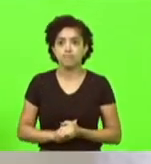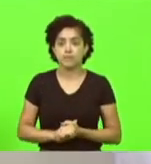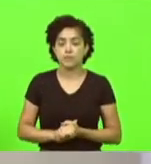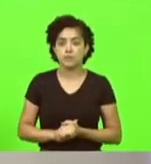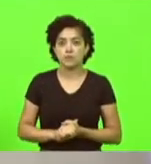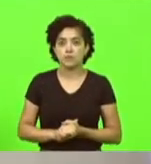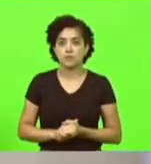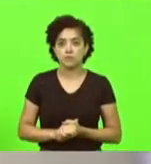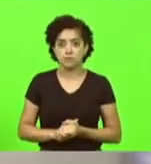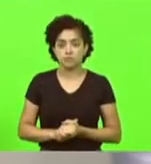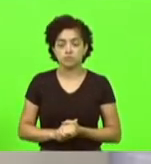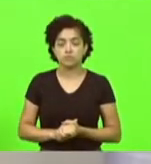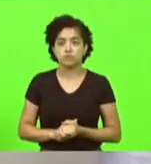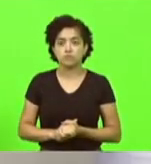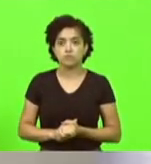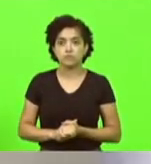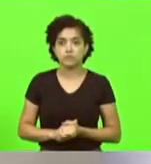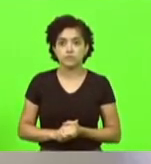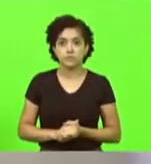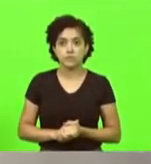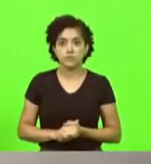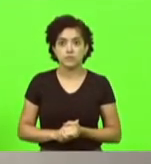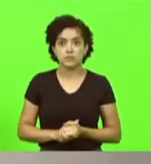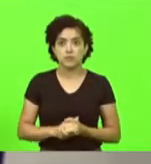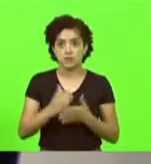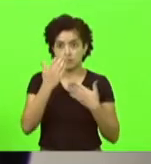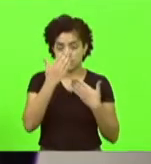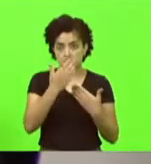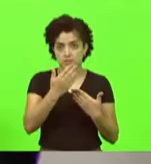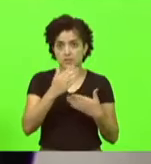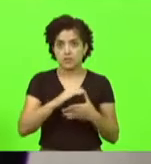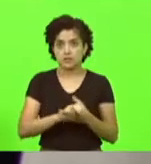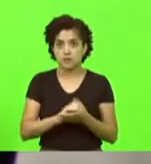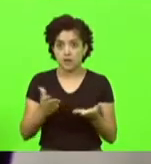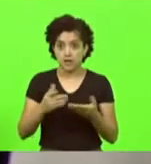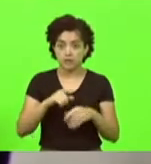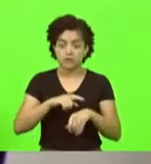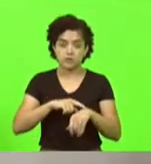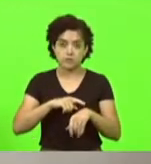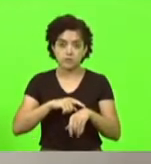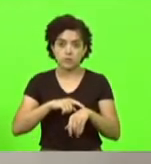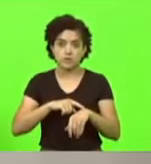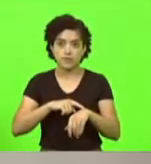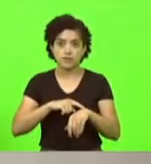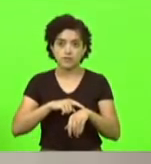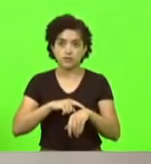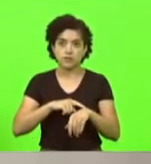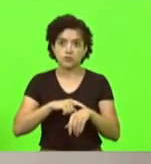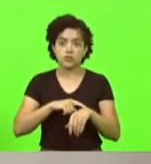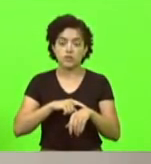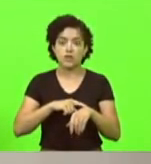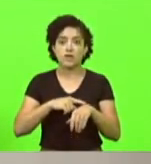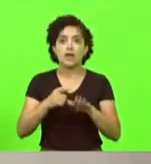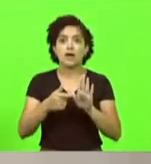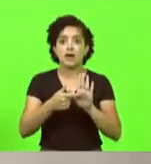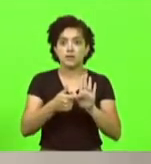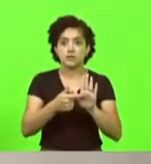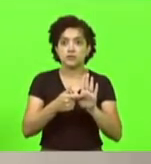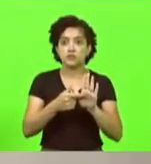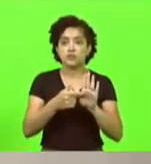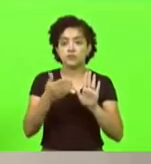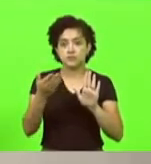Obrigado, deputado Marcos Vieira. Temos até este momento, então, a indicação do deputado